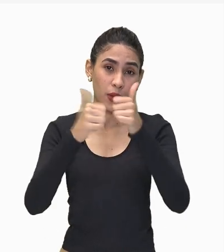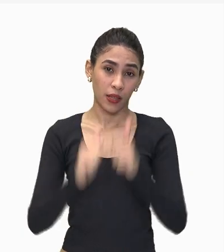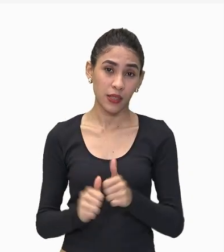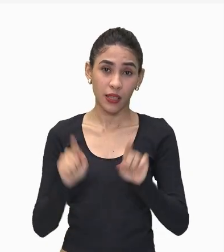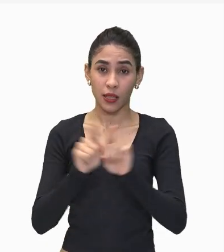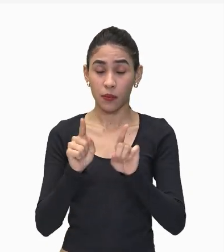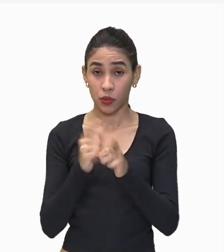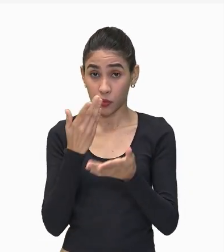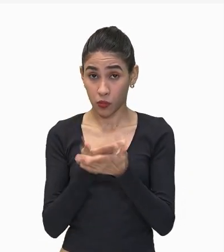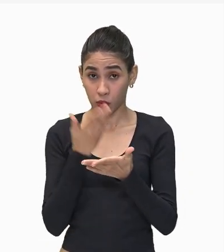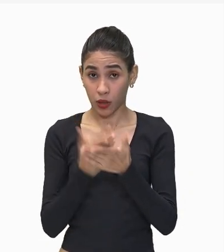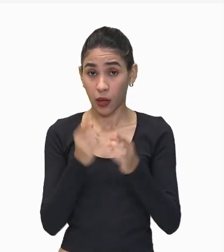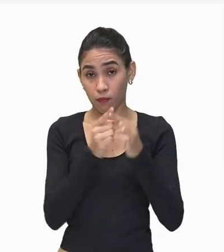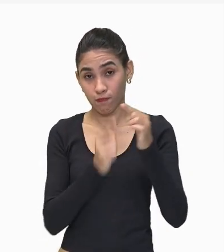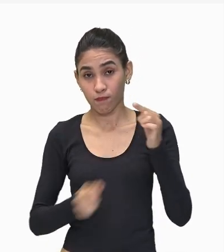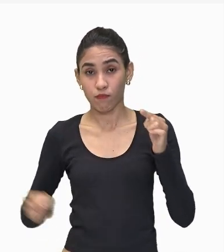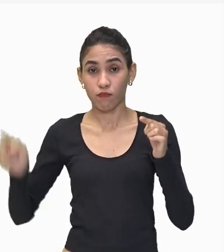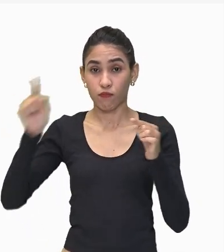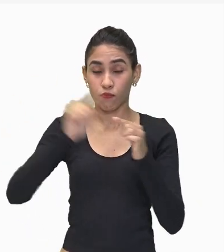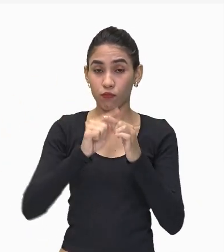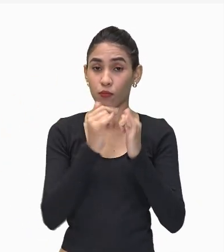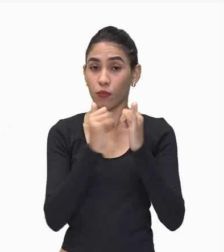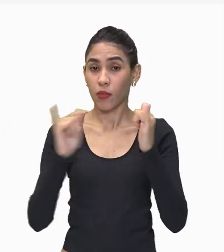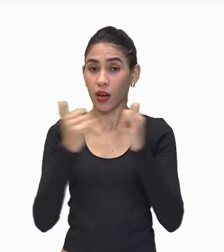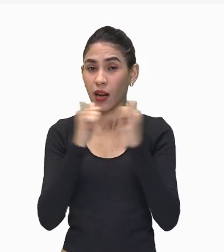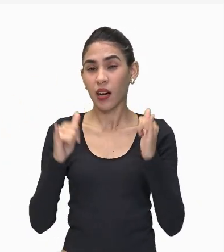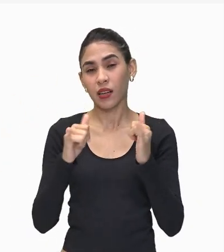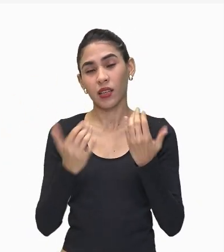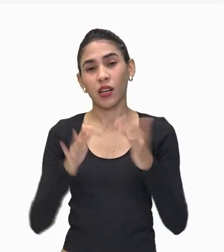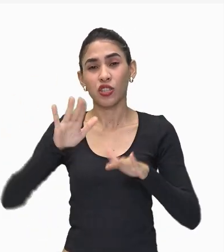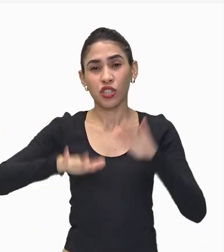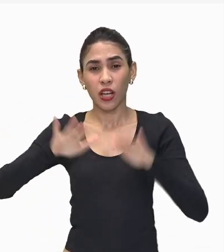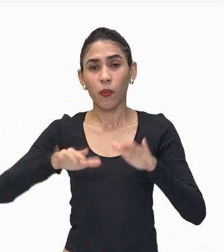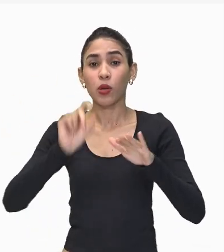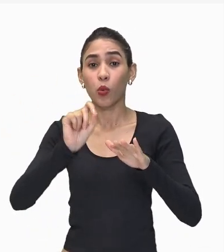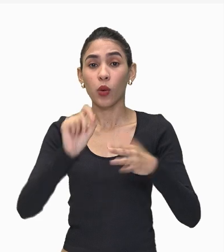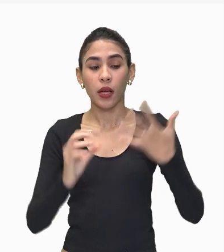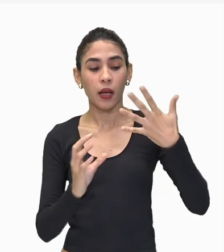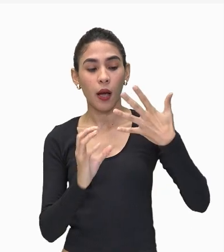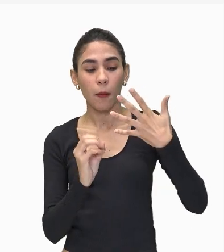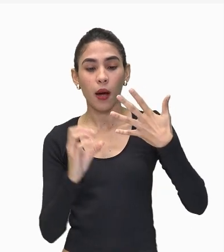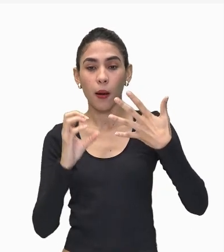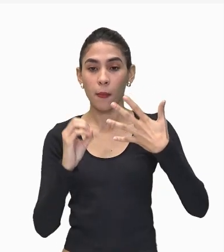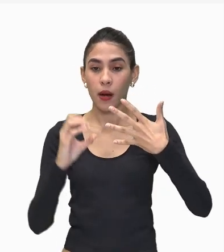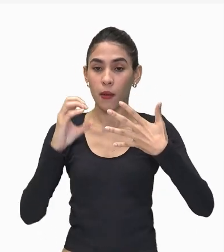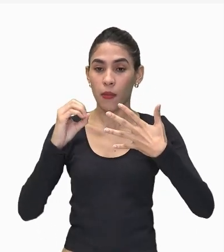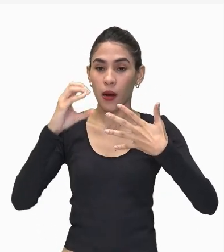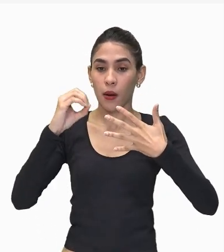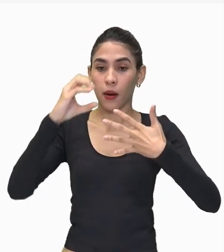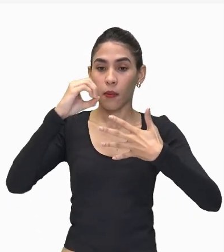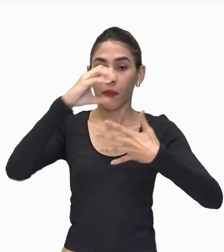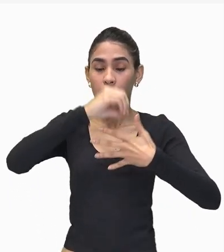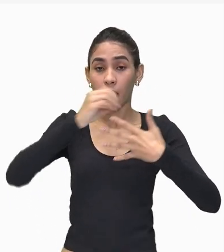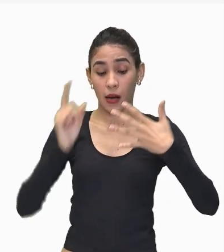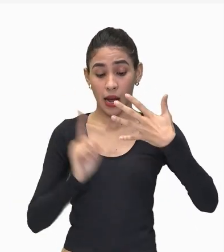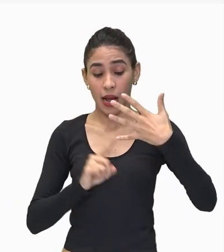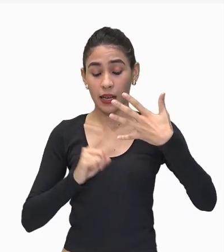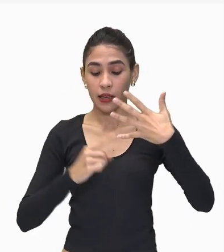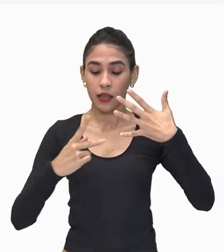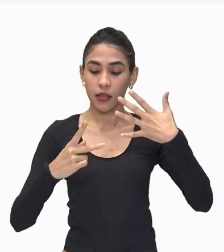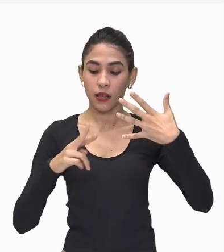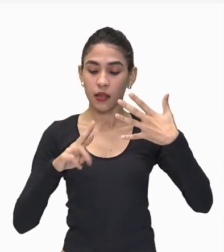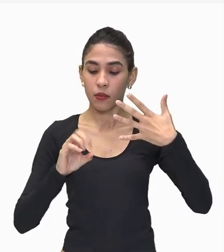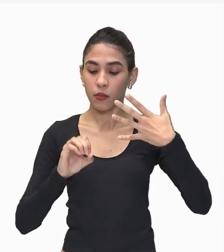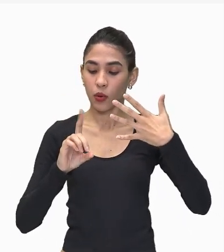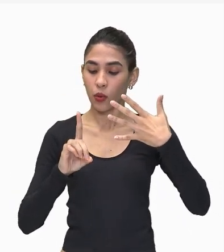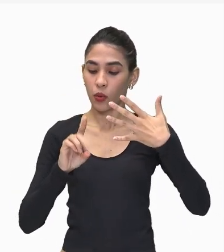A gente observa Geralmente uma cadeia alimentar E essa cadeia alimentar Vai sempre iniciar Pelo produtor E a